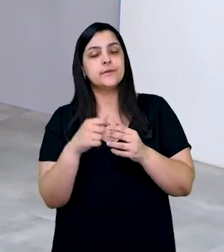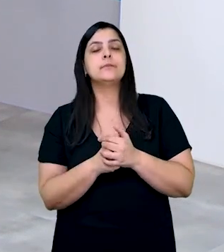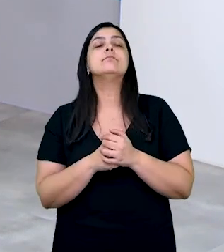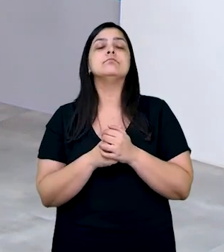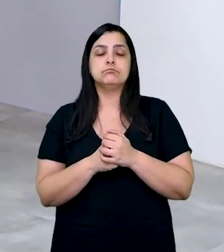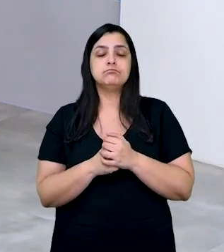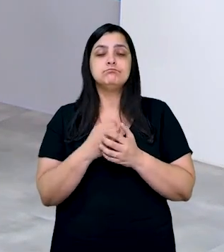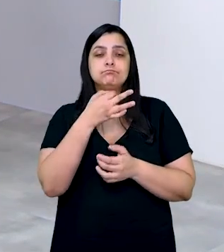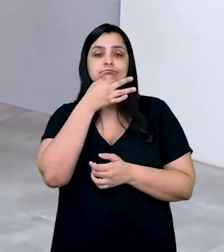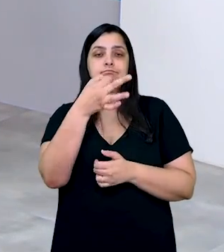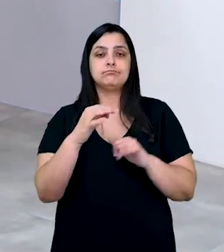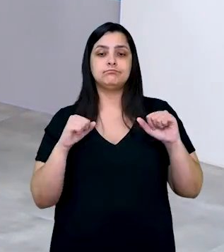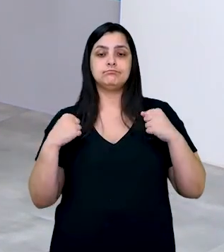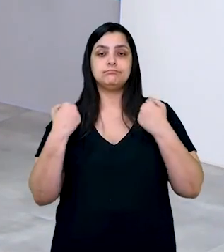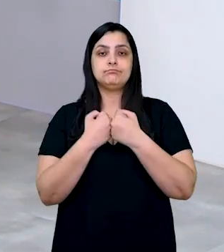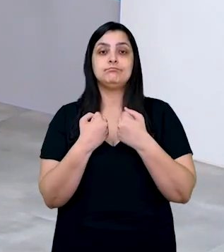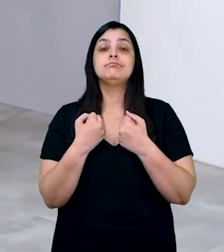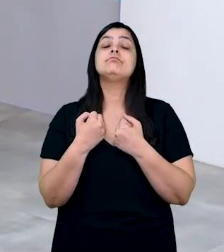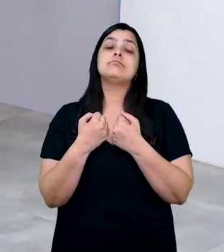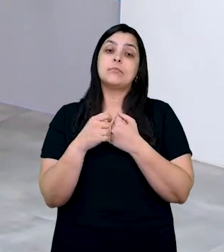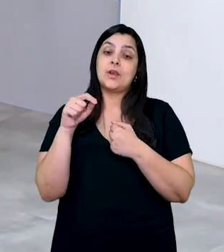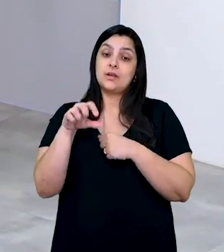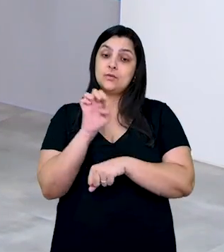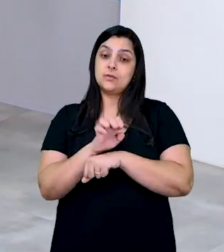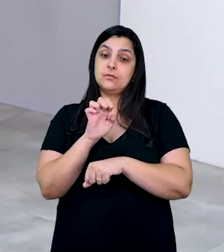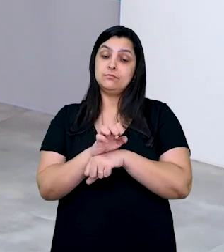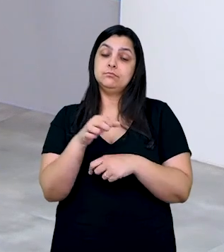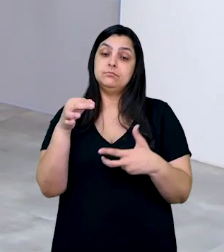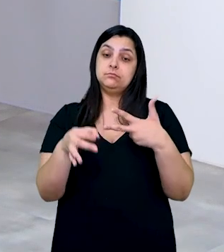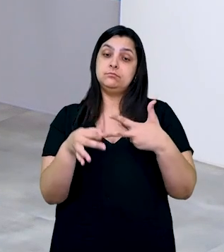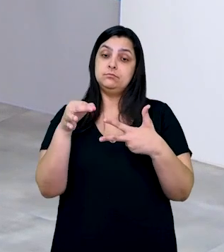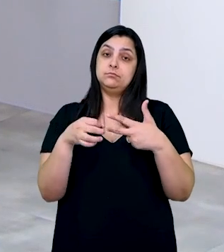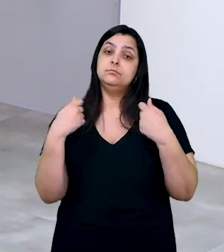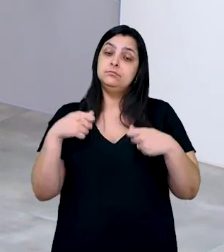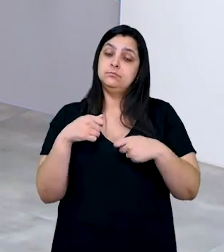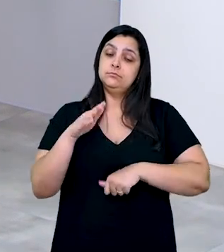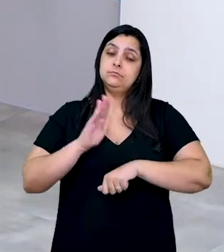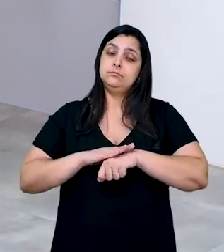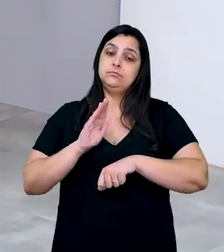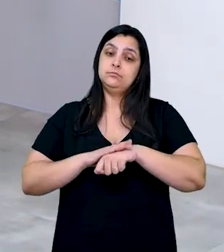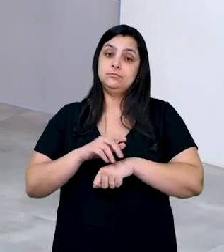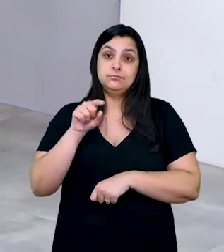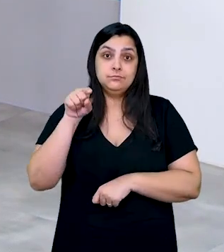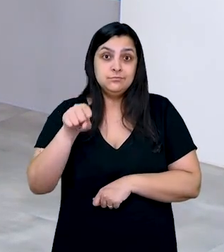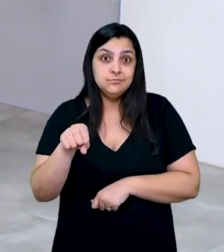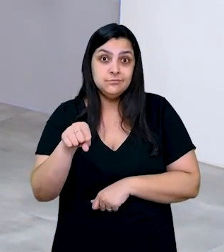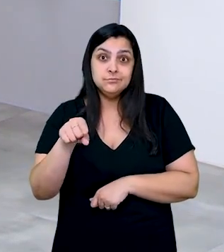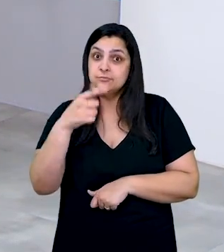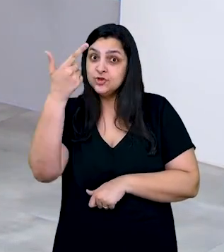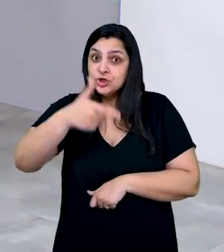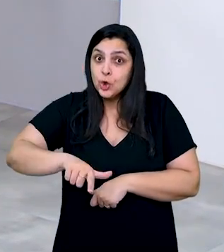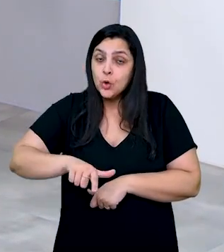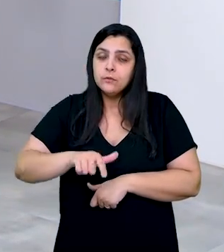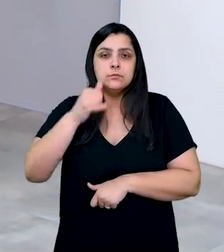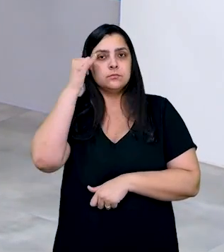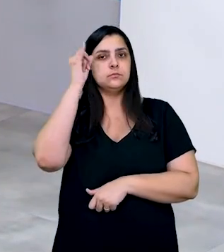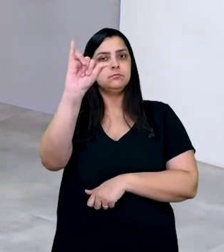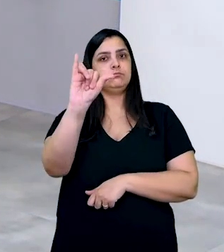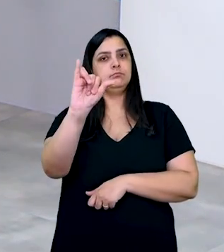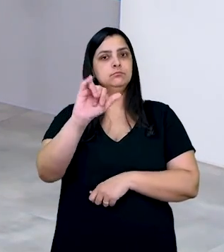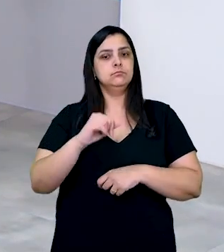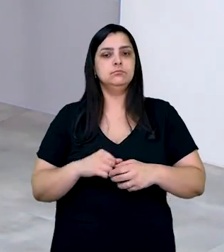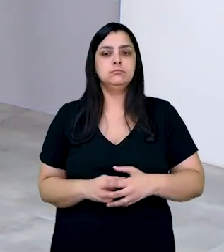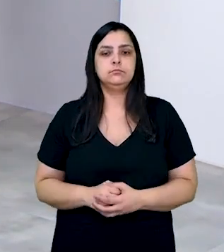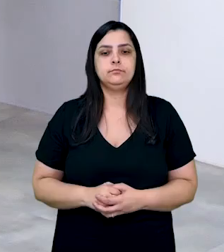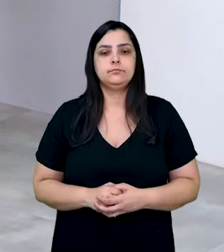ocorreu e se manifestou sobre o que o Estado brasileiro, incluindo o Poder Judiciário, deve fazer para que casos como esse não se